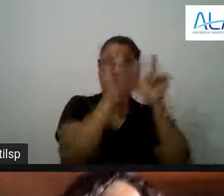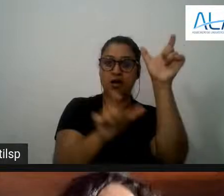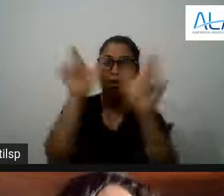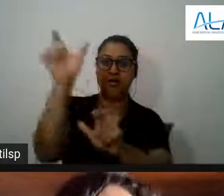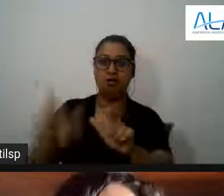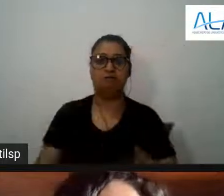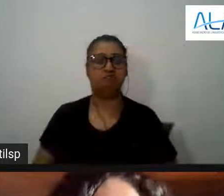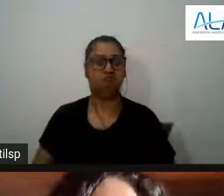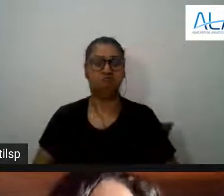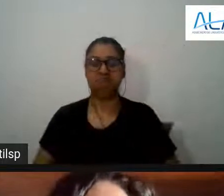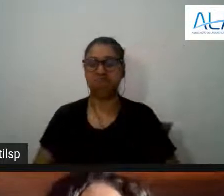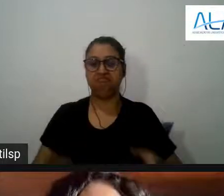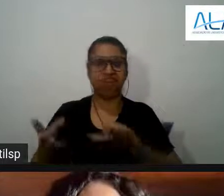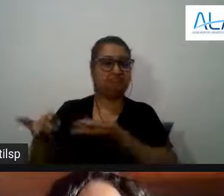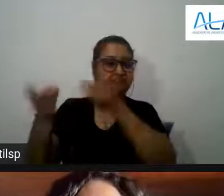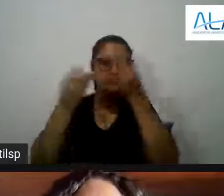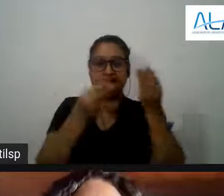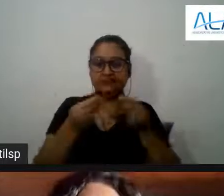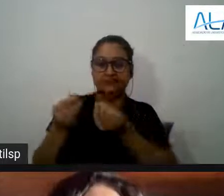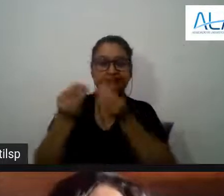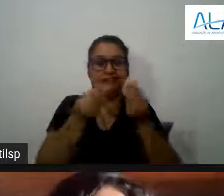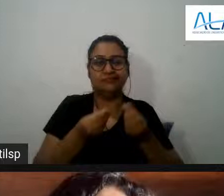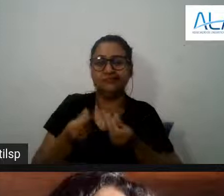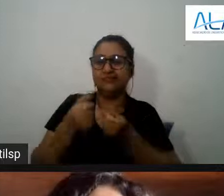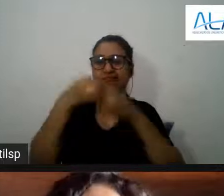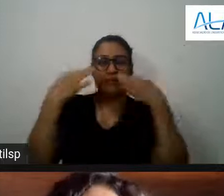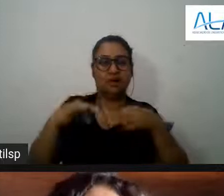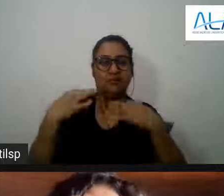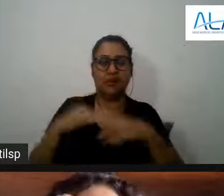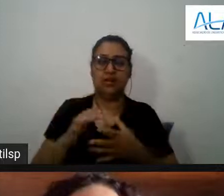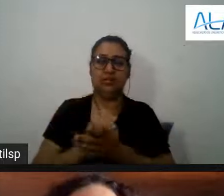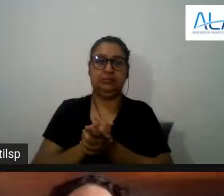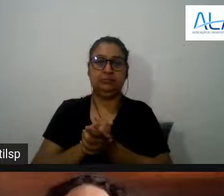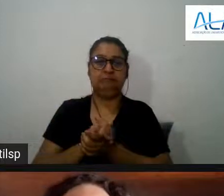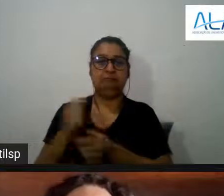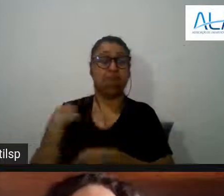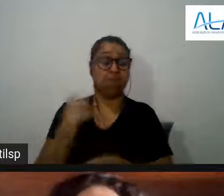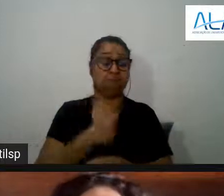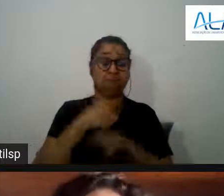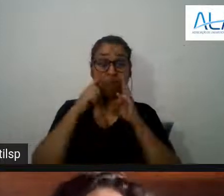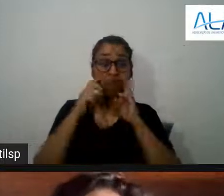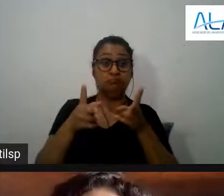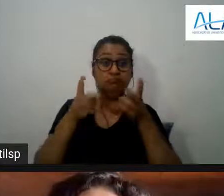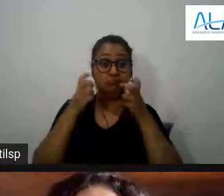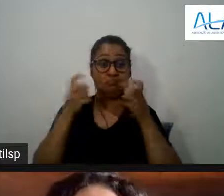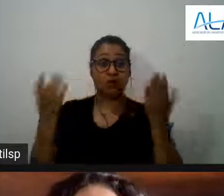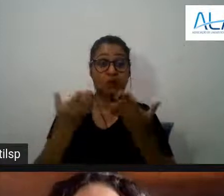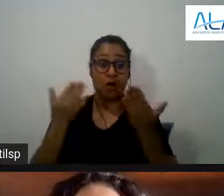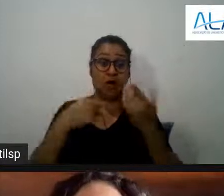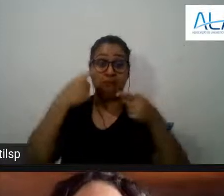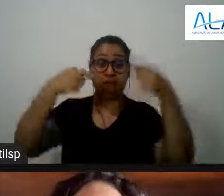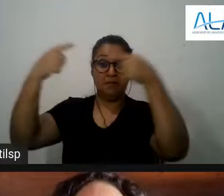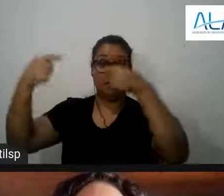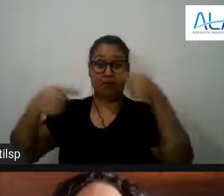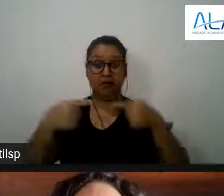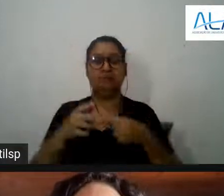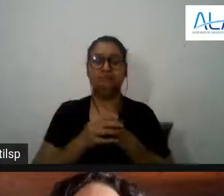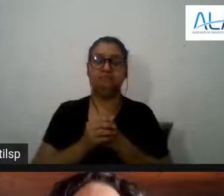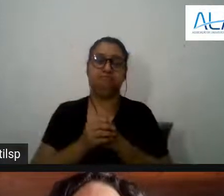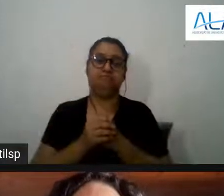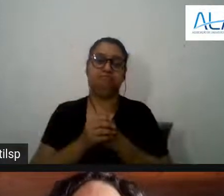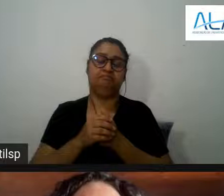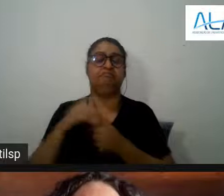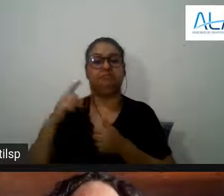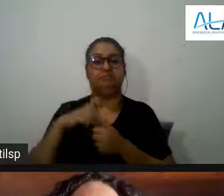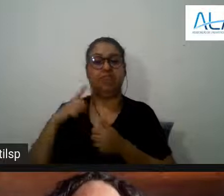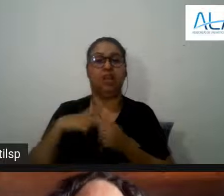fantástico e nessa perspectiva para iniciar o debate considerando que vocês